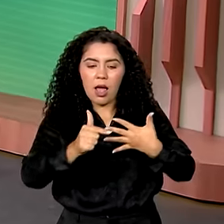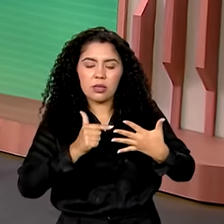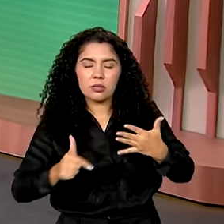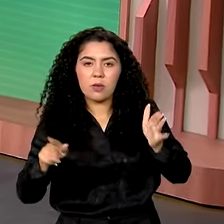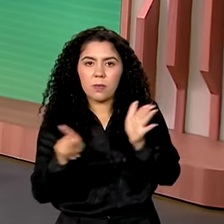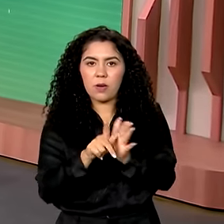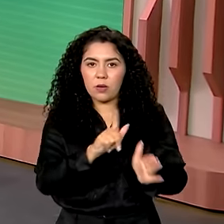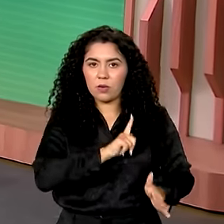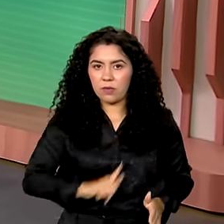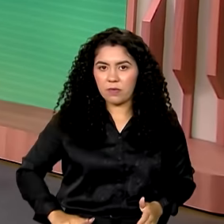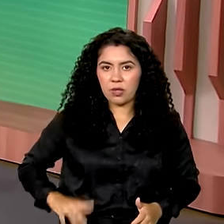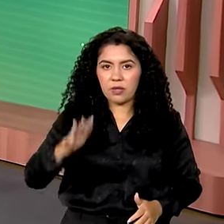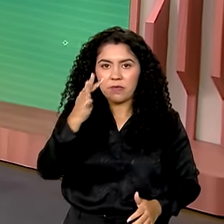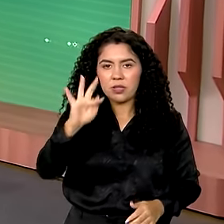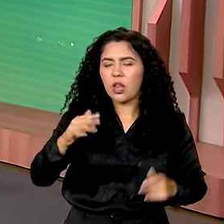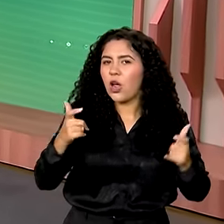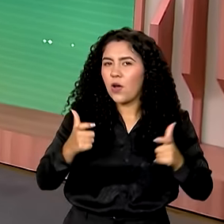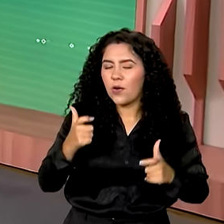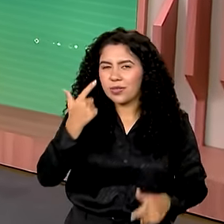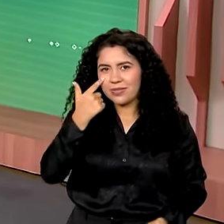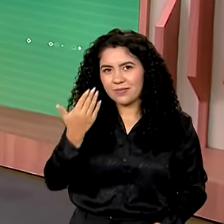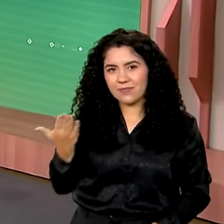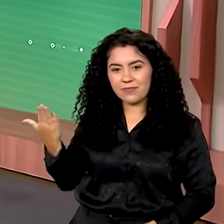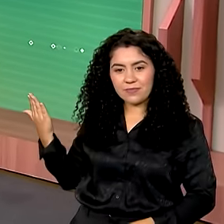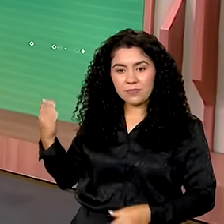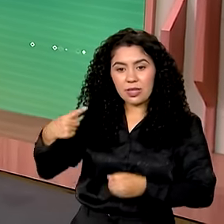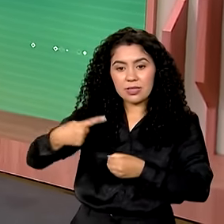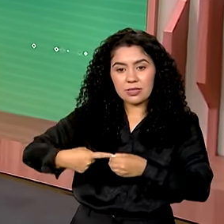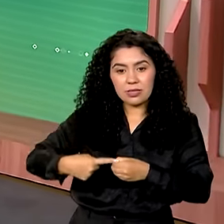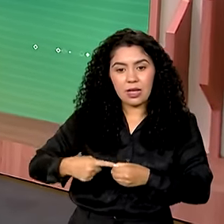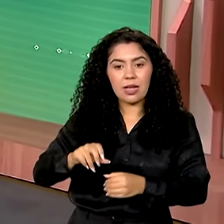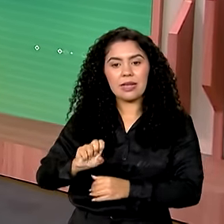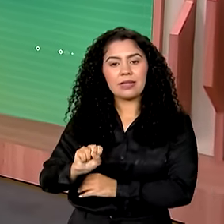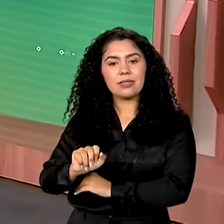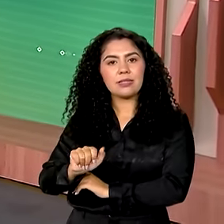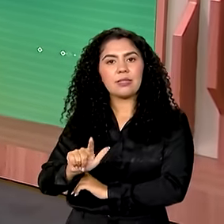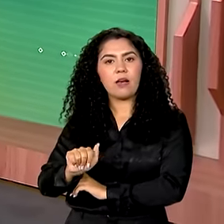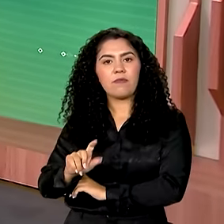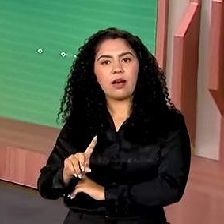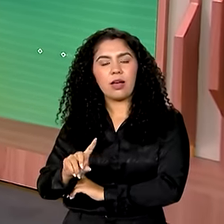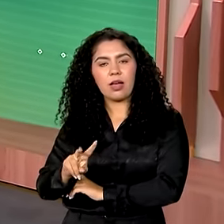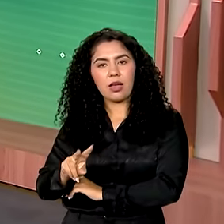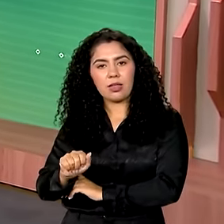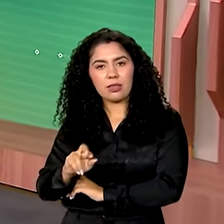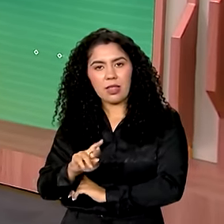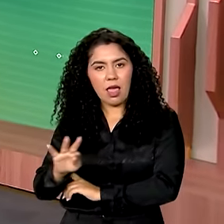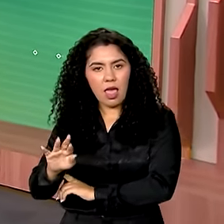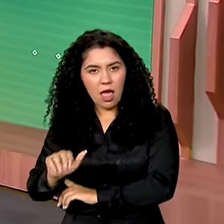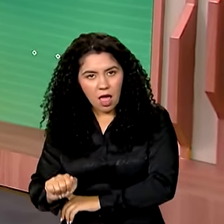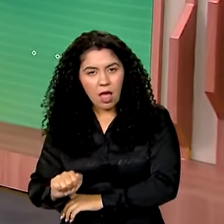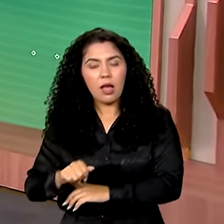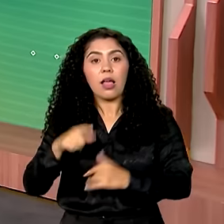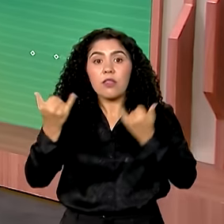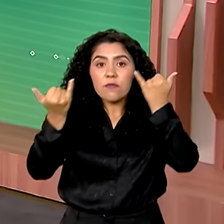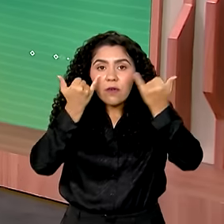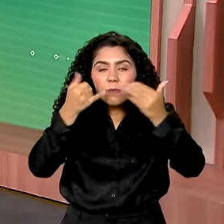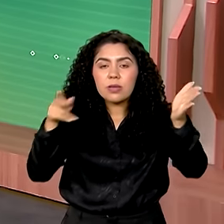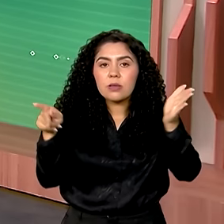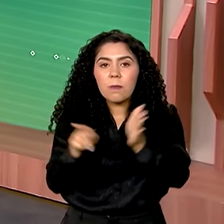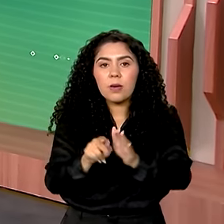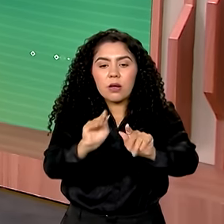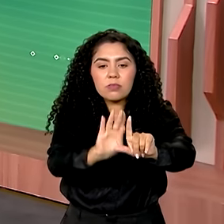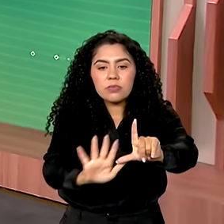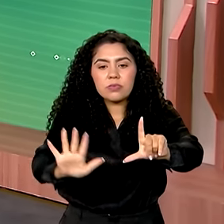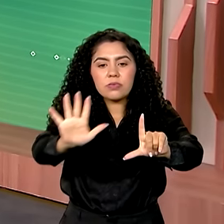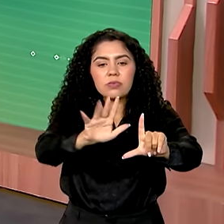federal em Salvaterra, cidade que abriga o quilombo rosário, no Pará. Os dados são da plataforma Comunica.br, que mostra com